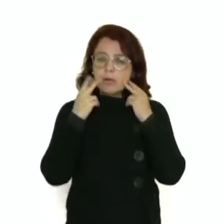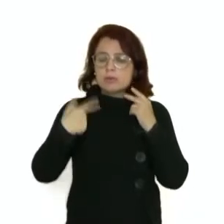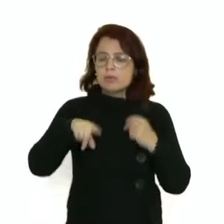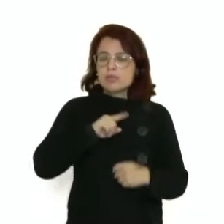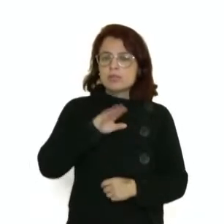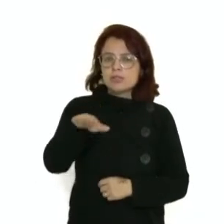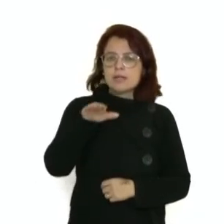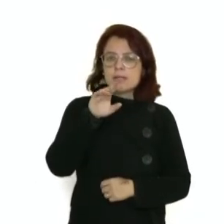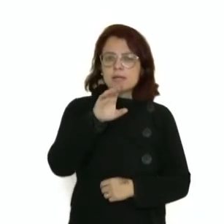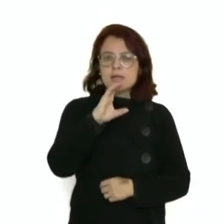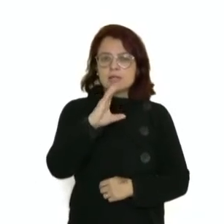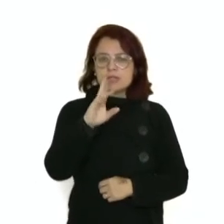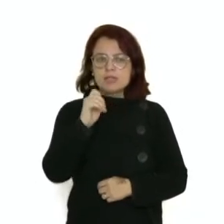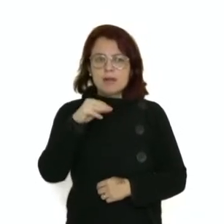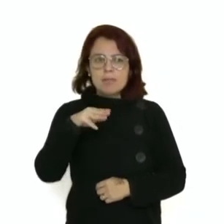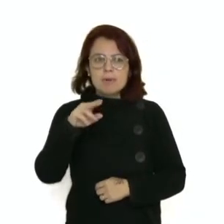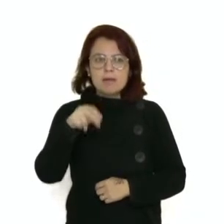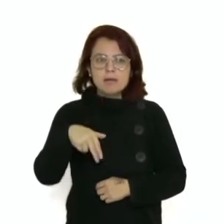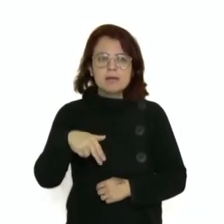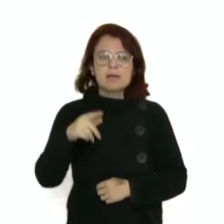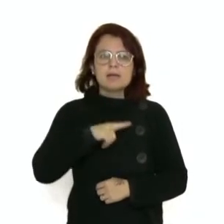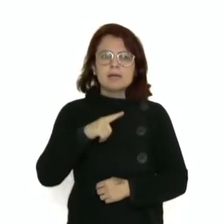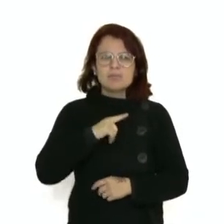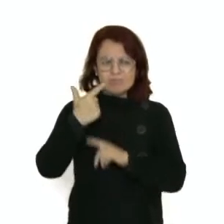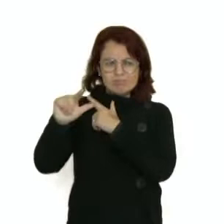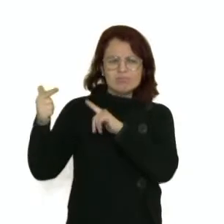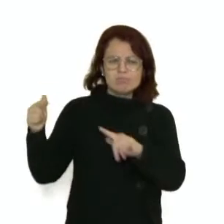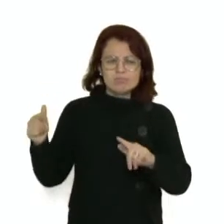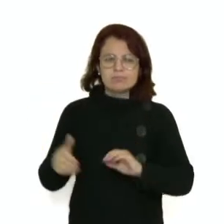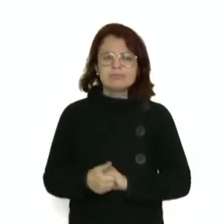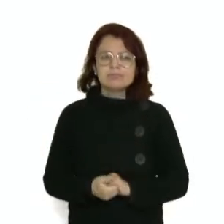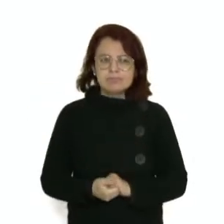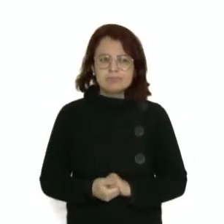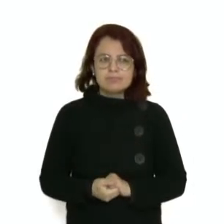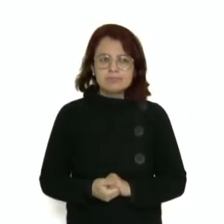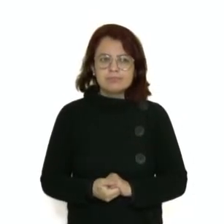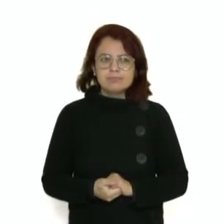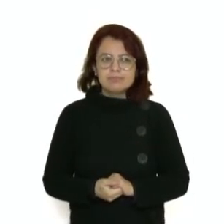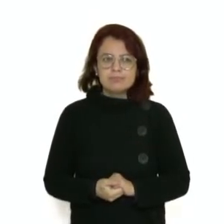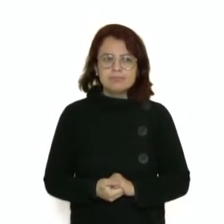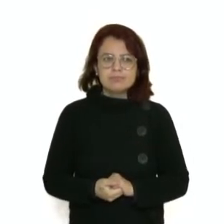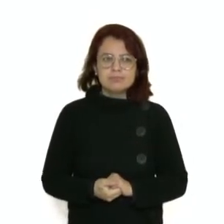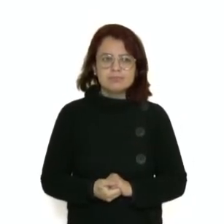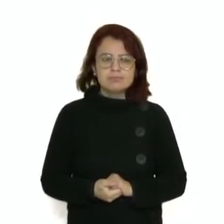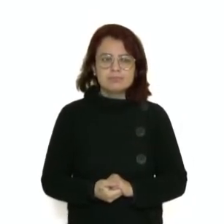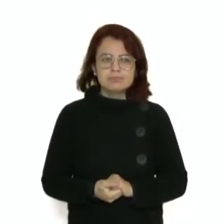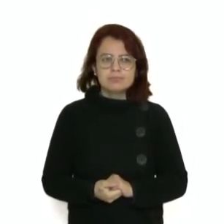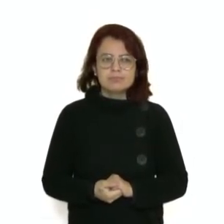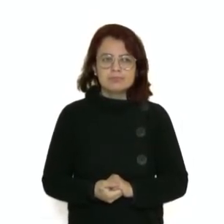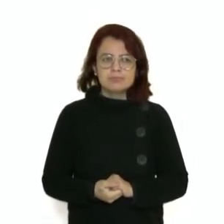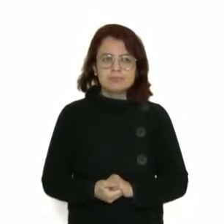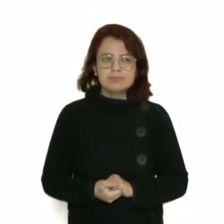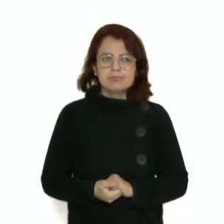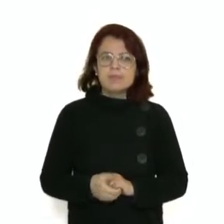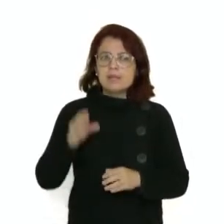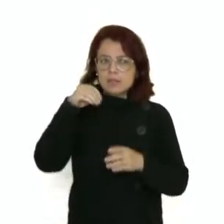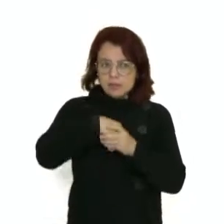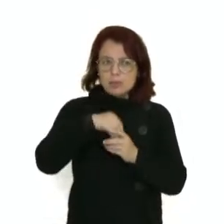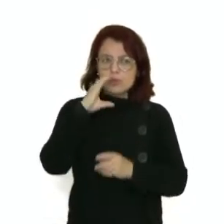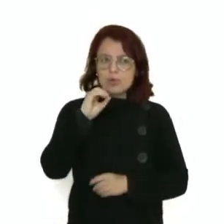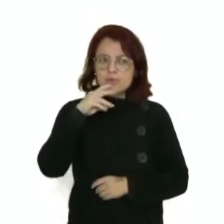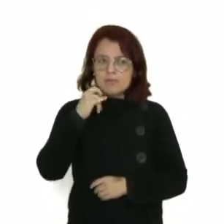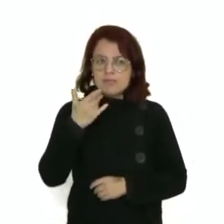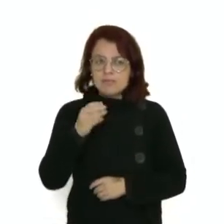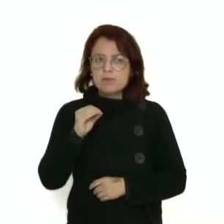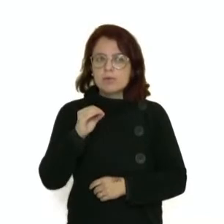xamã, pajé, tchamoi, curandeiro, ou seja, esses contadores de história indígena. Na cosmovisão do